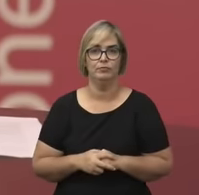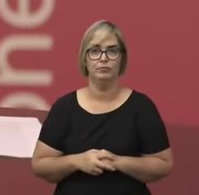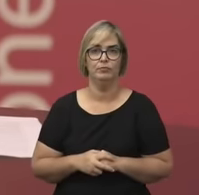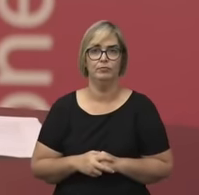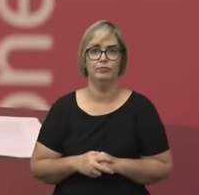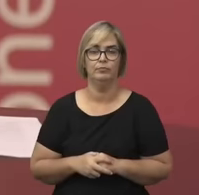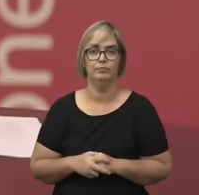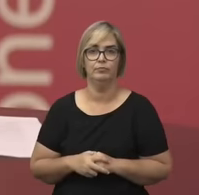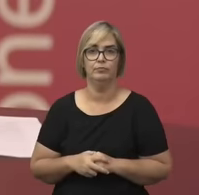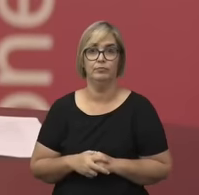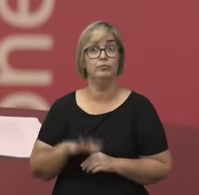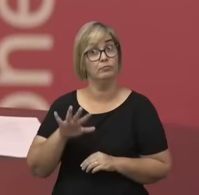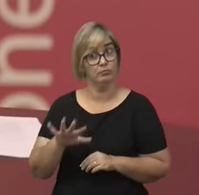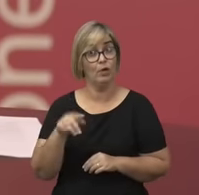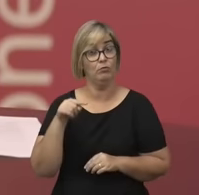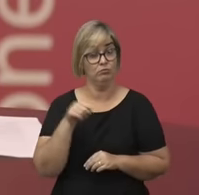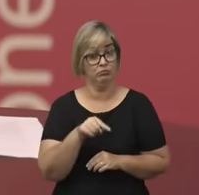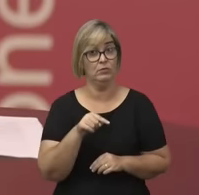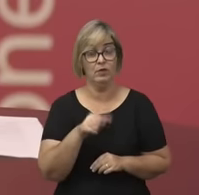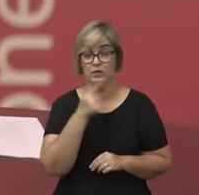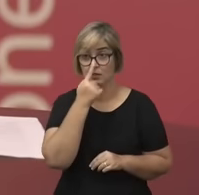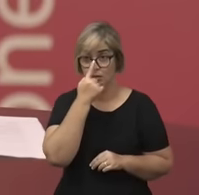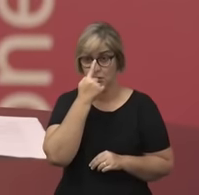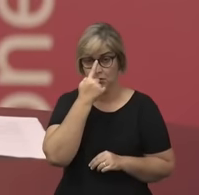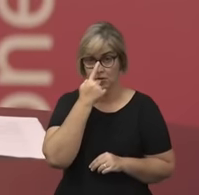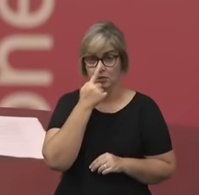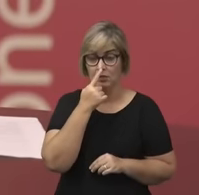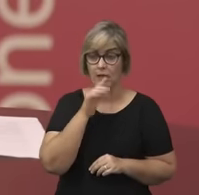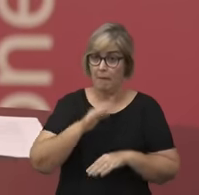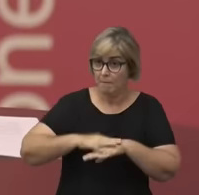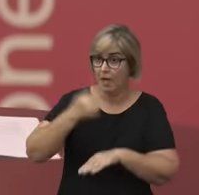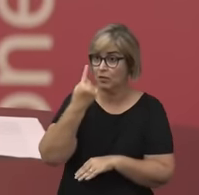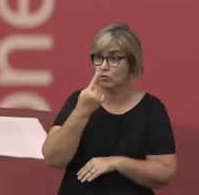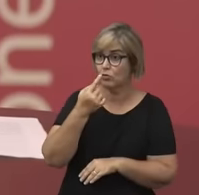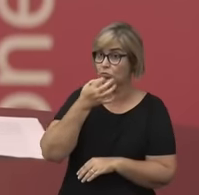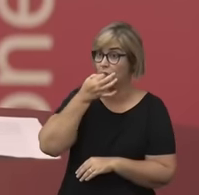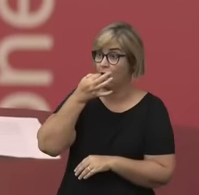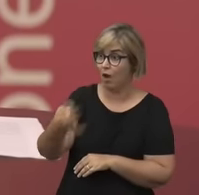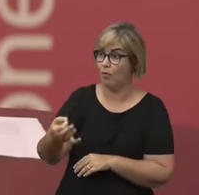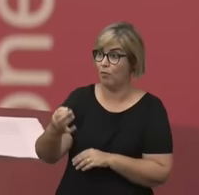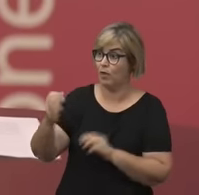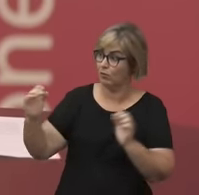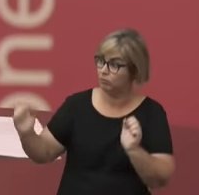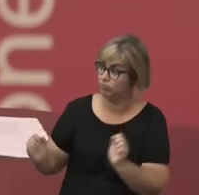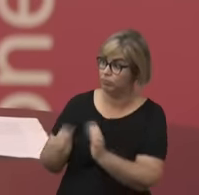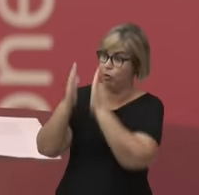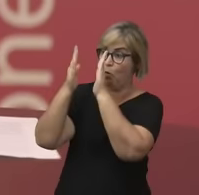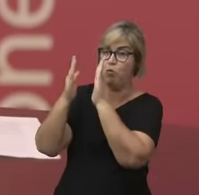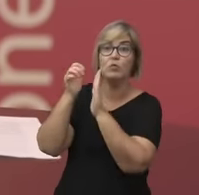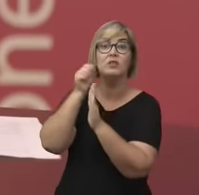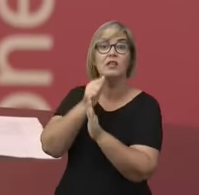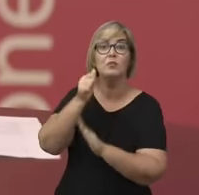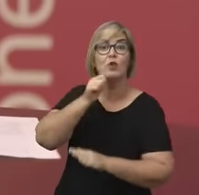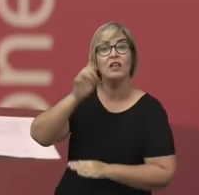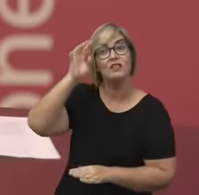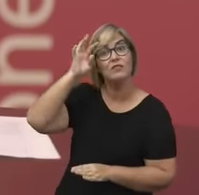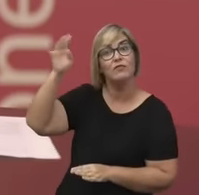Enfim, esse é mais um argumento do impacto das obras de mulheres filósofas, porque essa